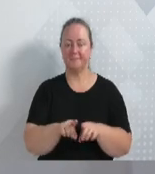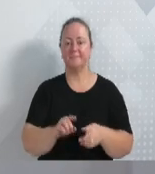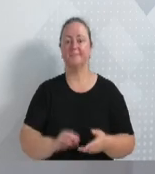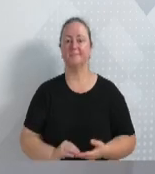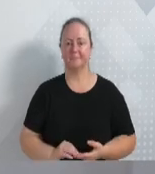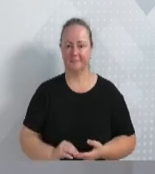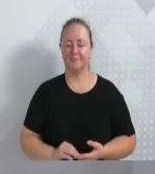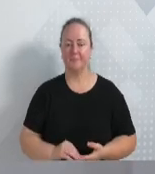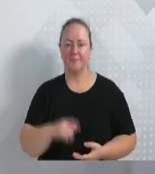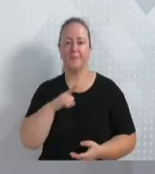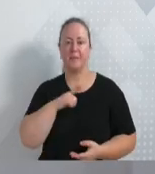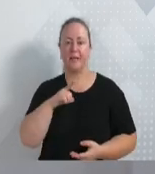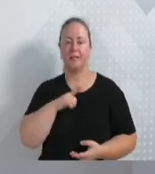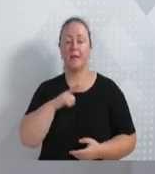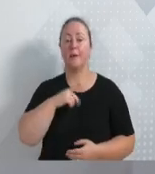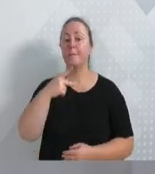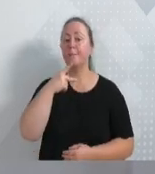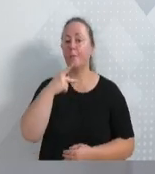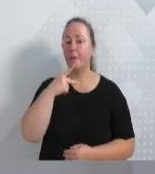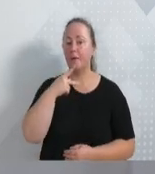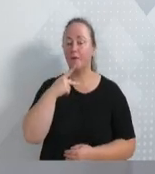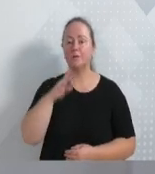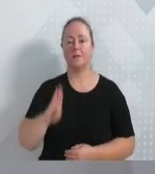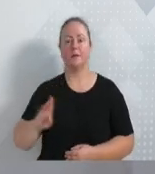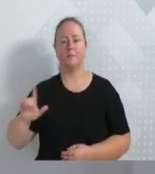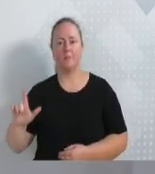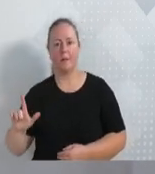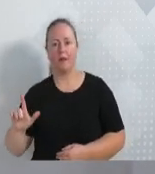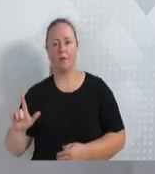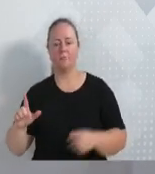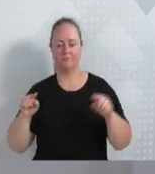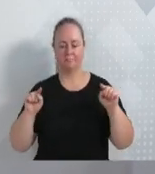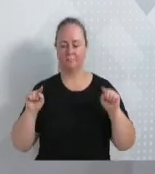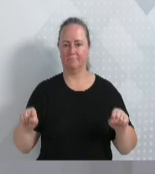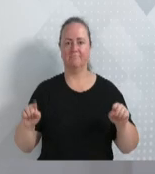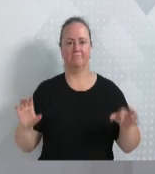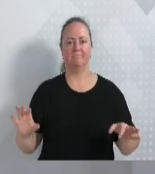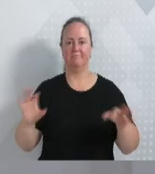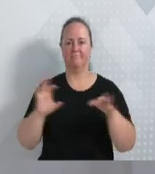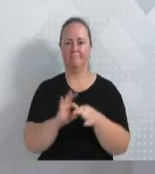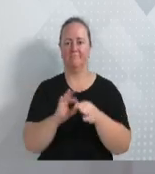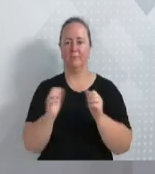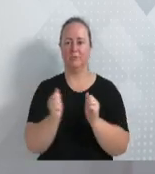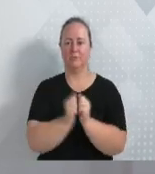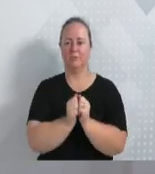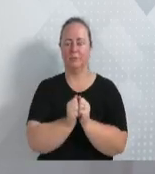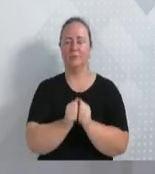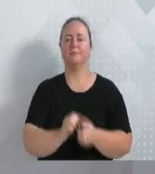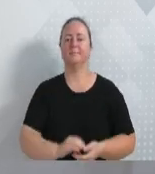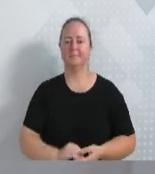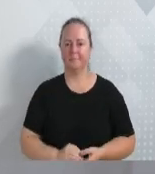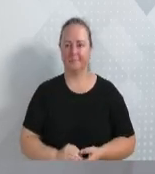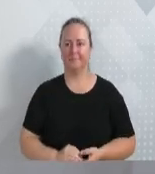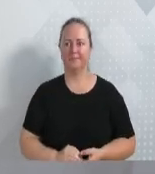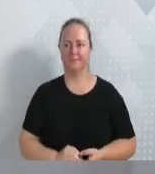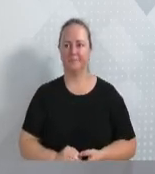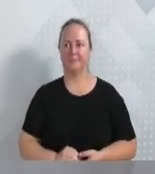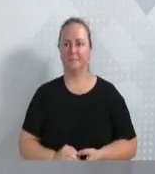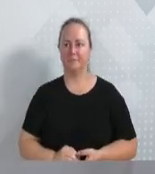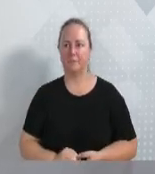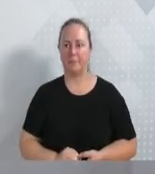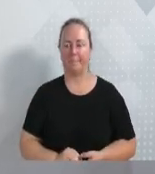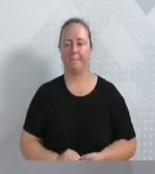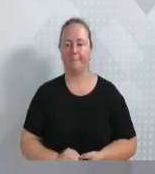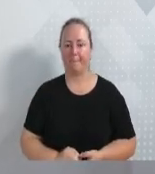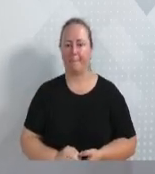nós também atendemos a comarca de Pomerode, pois a nossa subseção atende as duas cidades, as duas comarcas. Temos